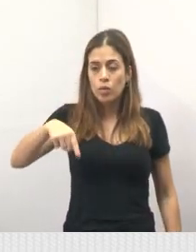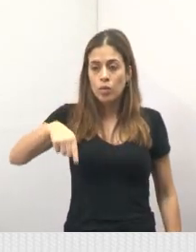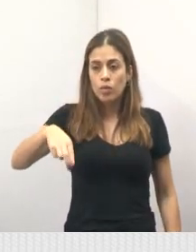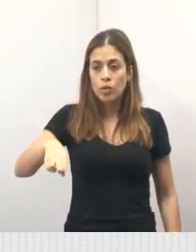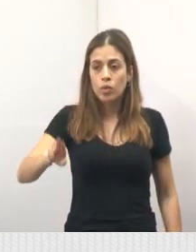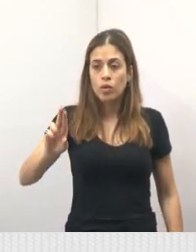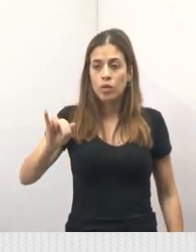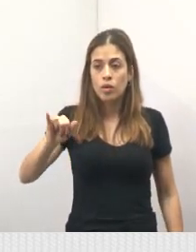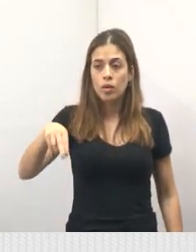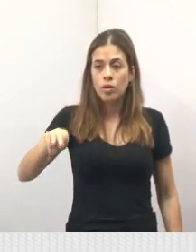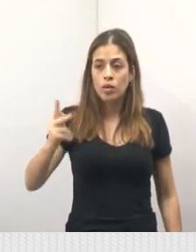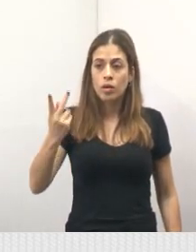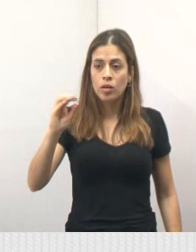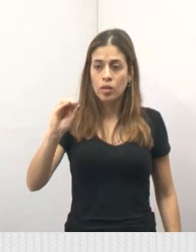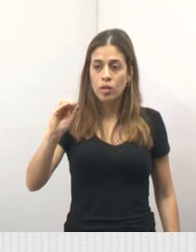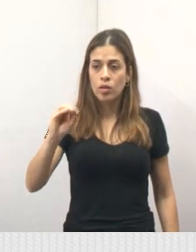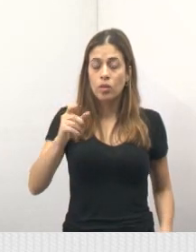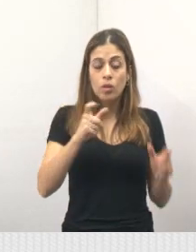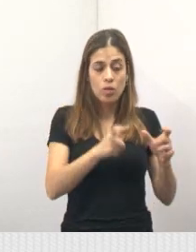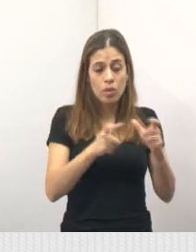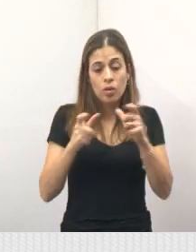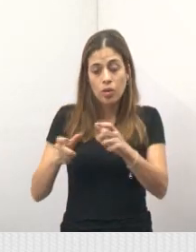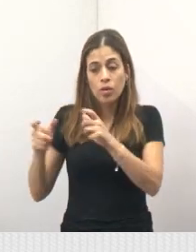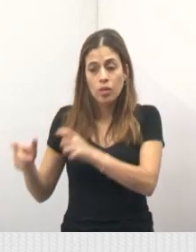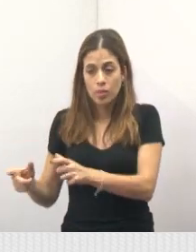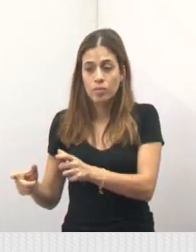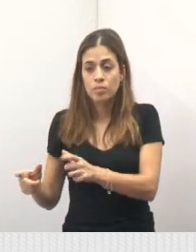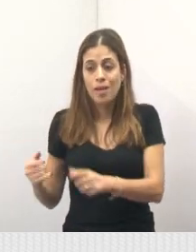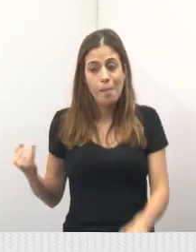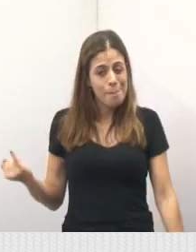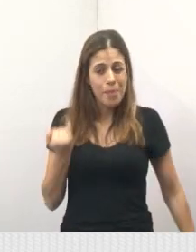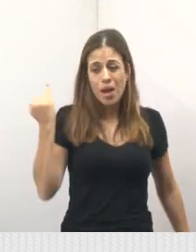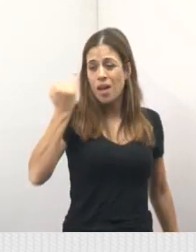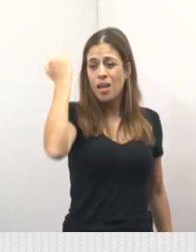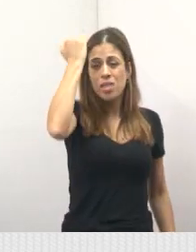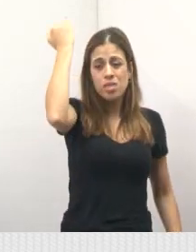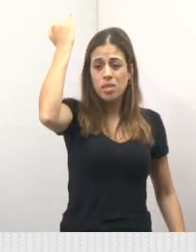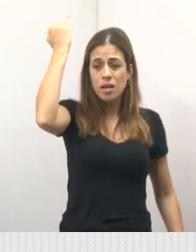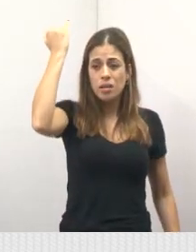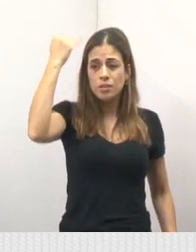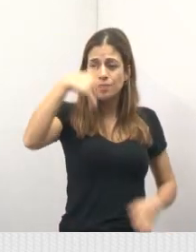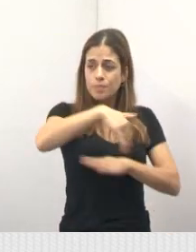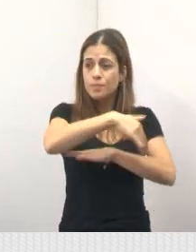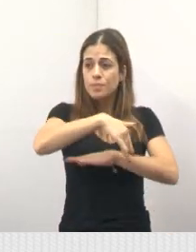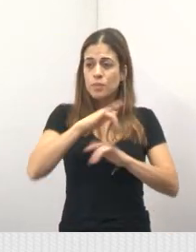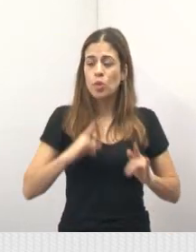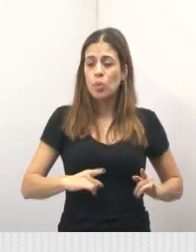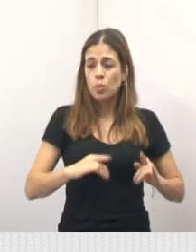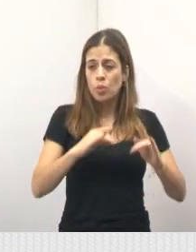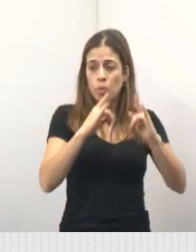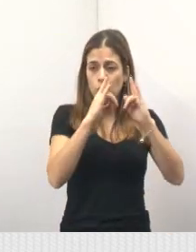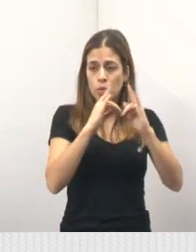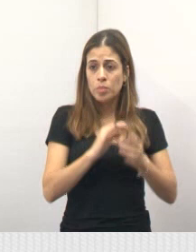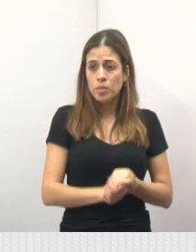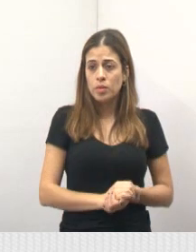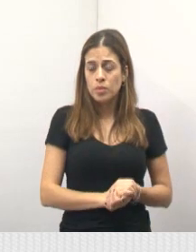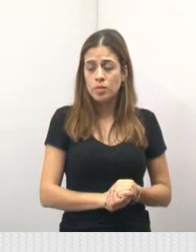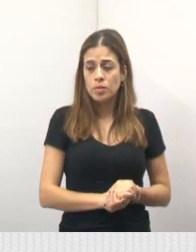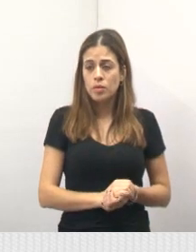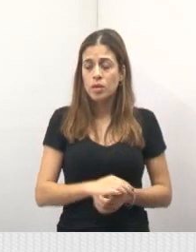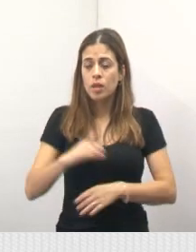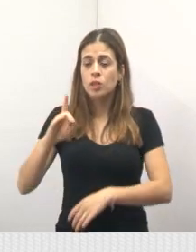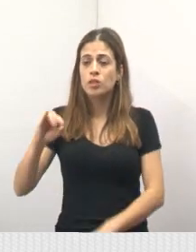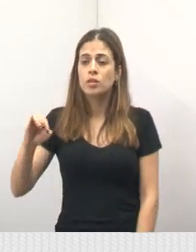que envolvem ali três pontos fundamentais. Estelário Undomos, ali no condomínio, também a Diogo